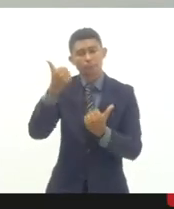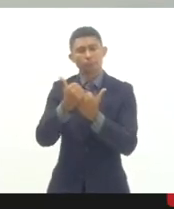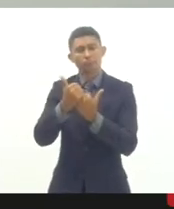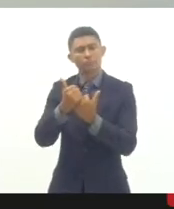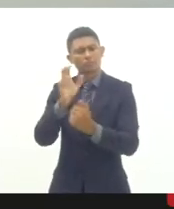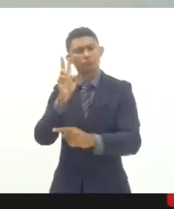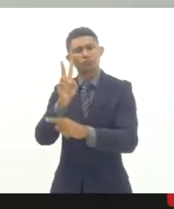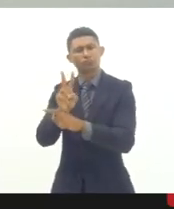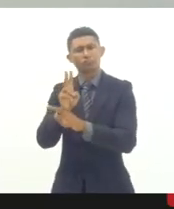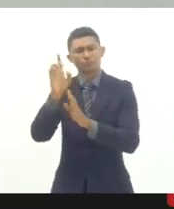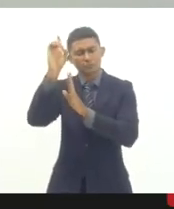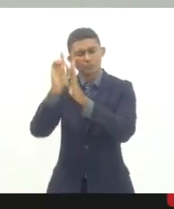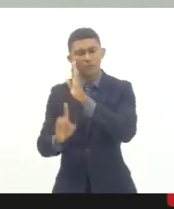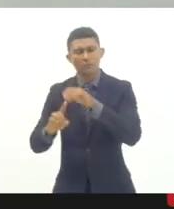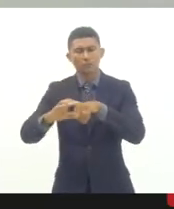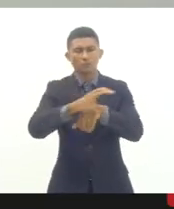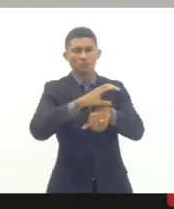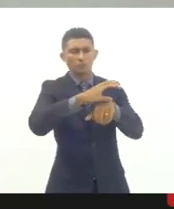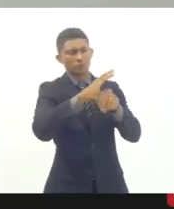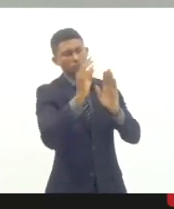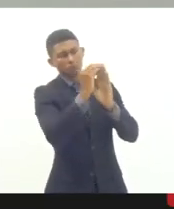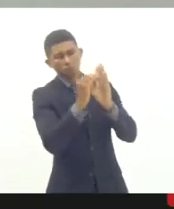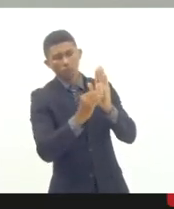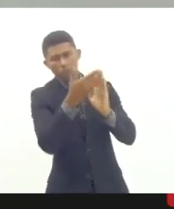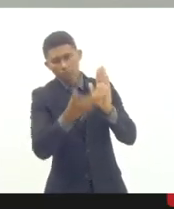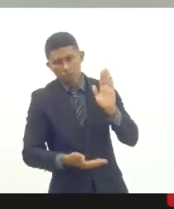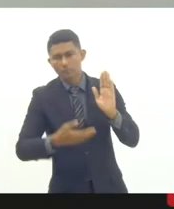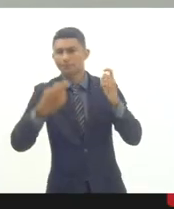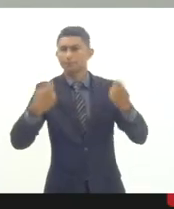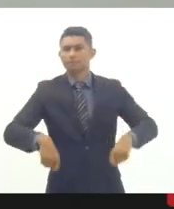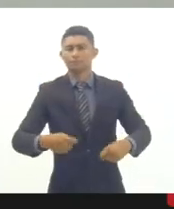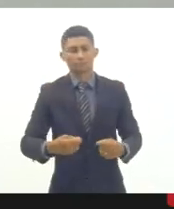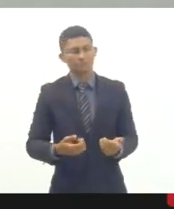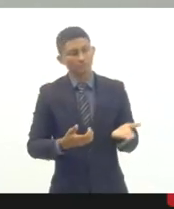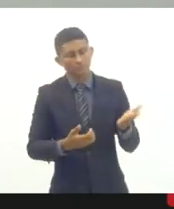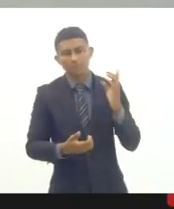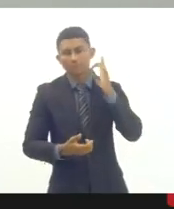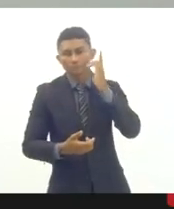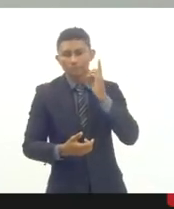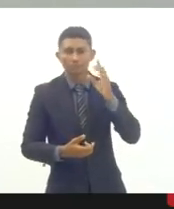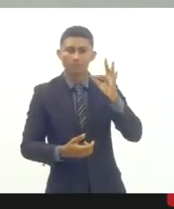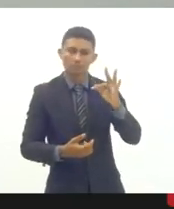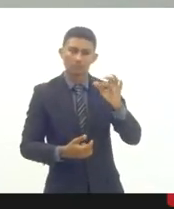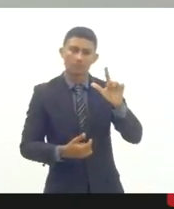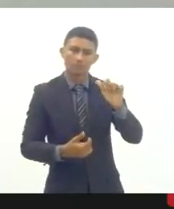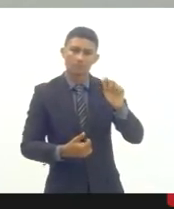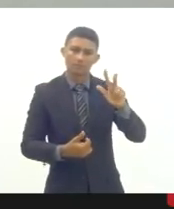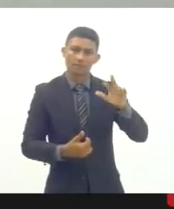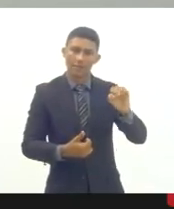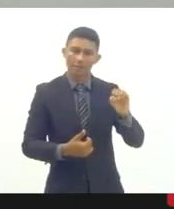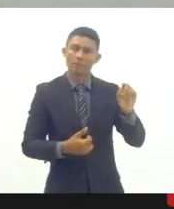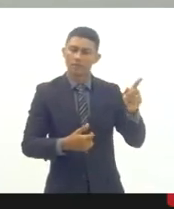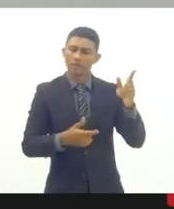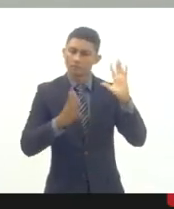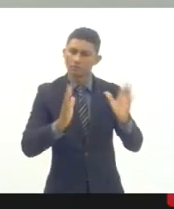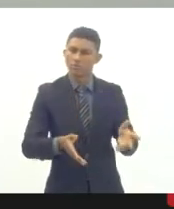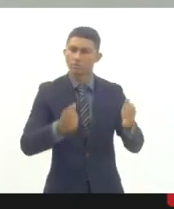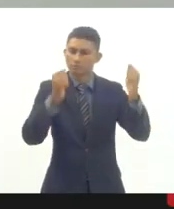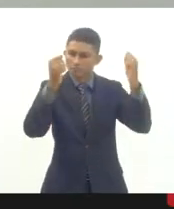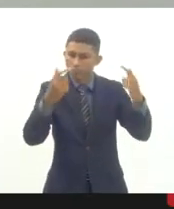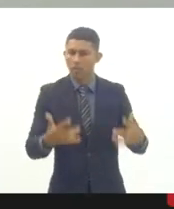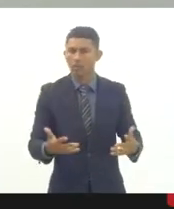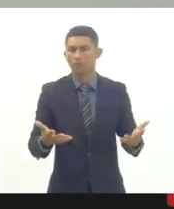e dos direitos constitucionais. E o deputado Flávio já se reportou a essa questão.